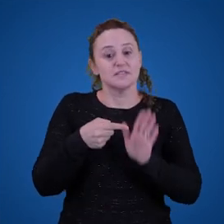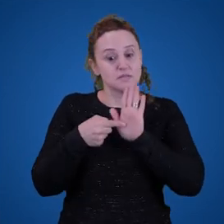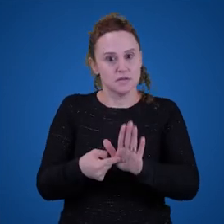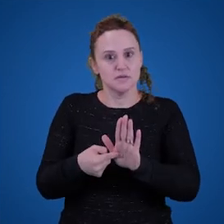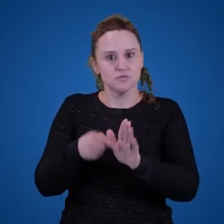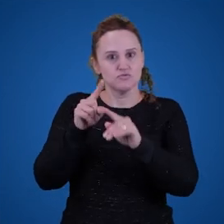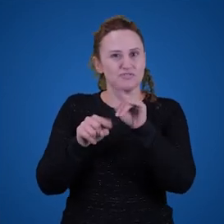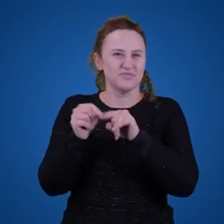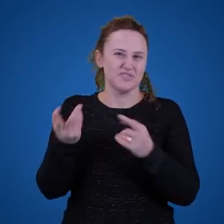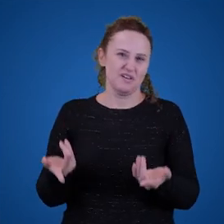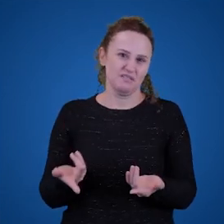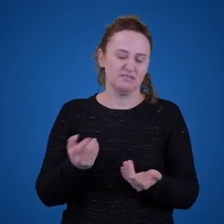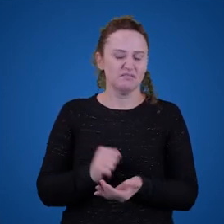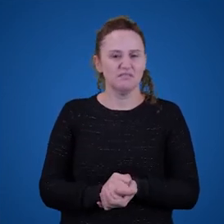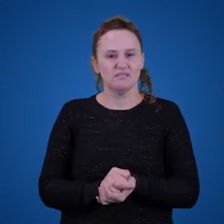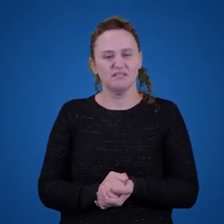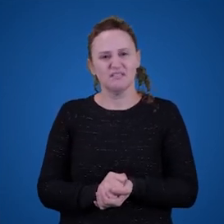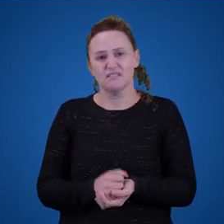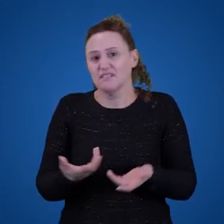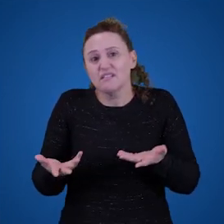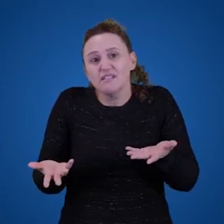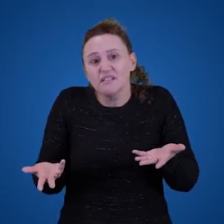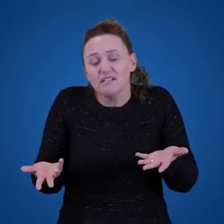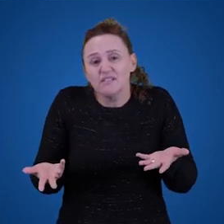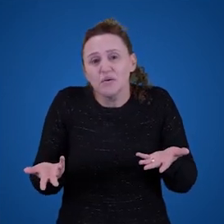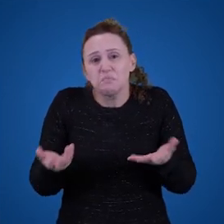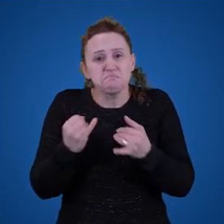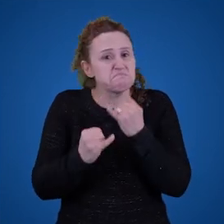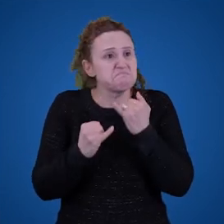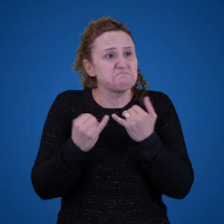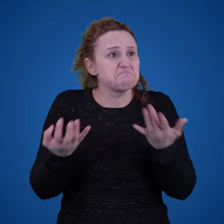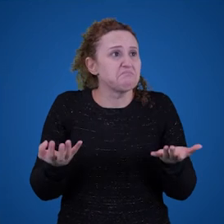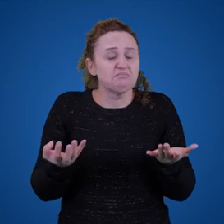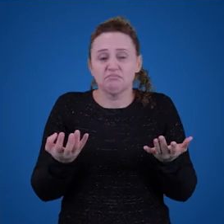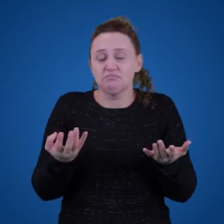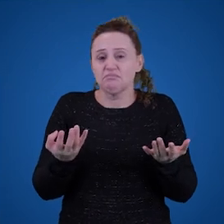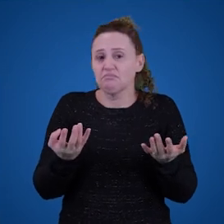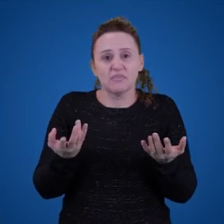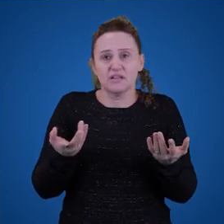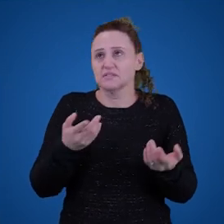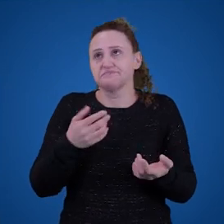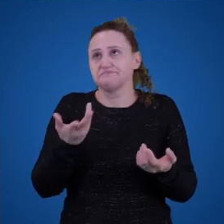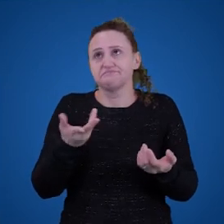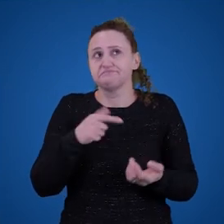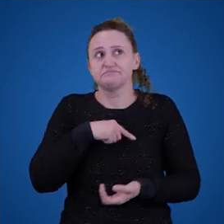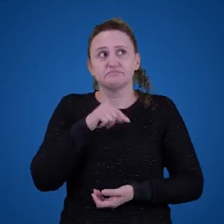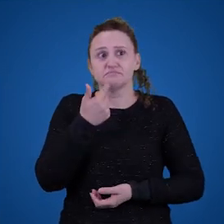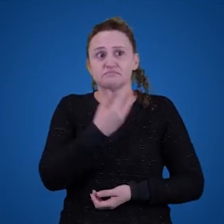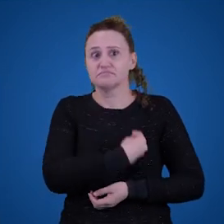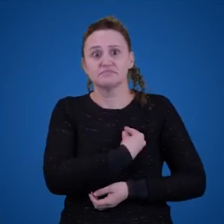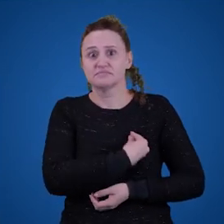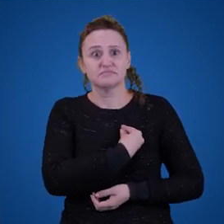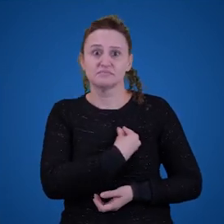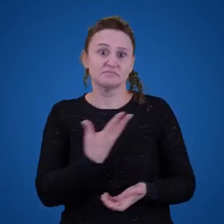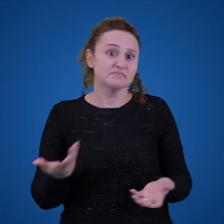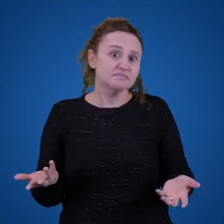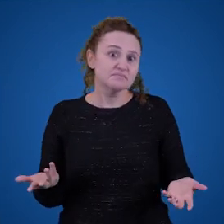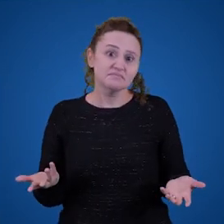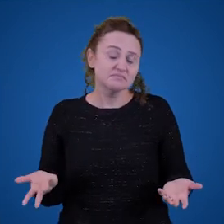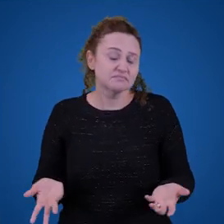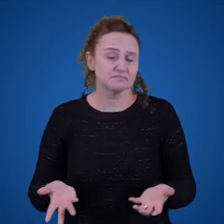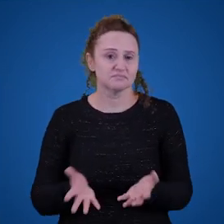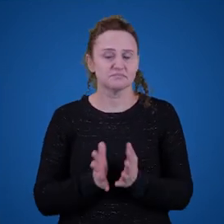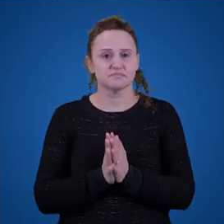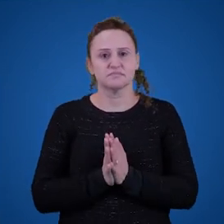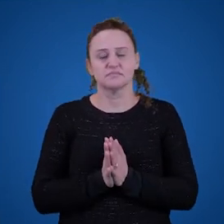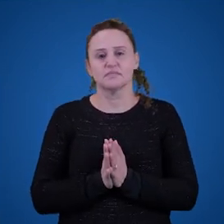objeto algum. Afinal de contas, ele não existe. Infelizmente. Gostaria muito que existisse. Então, um segundo pressuposto. Alguns termos